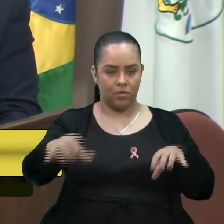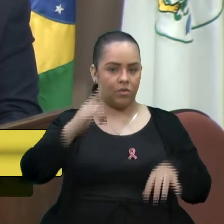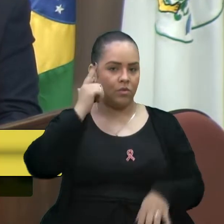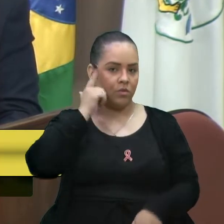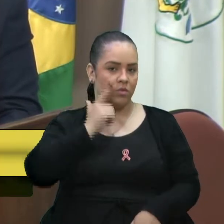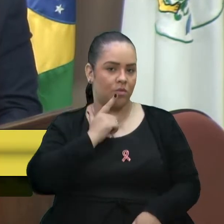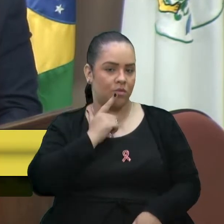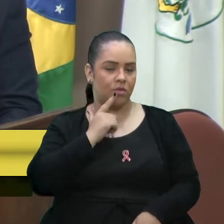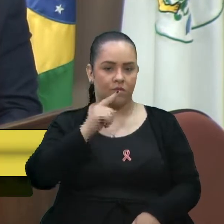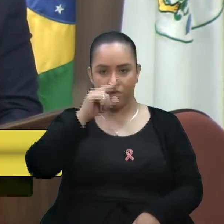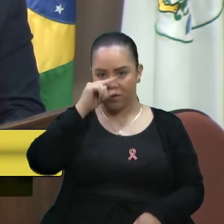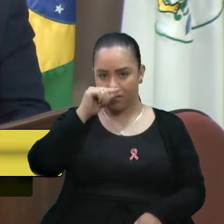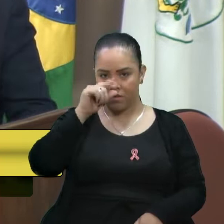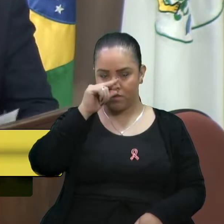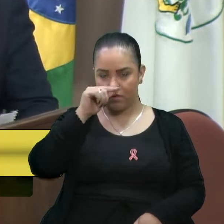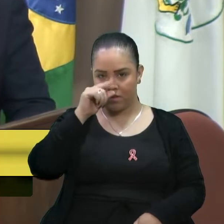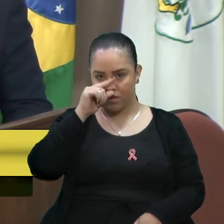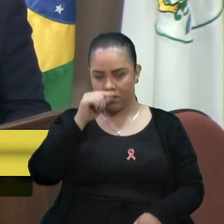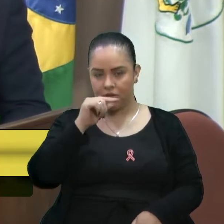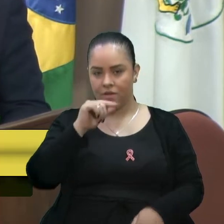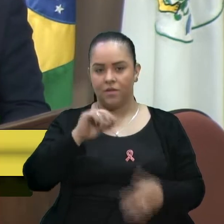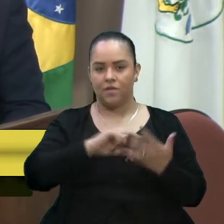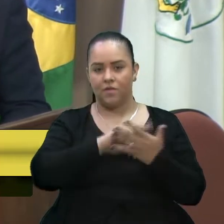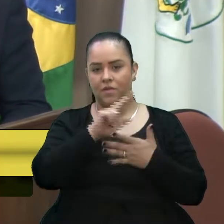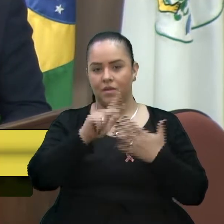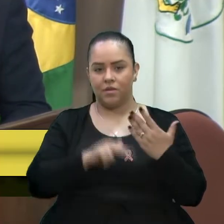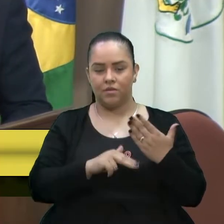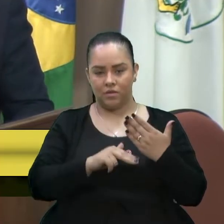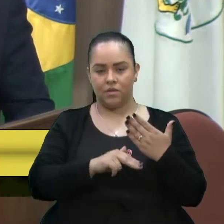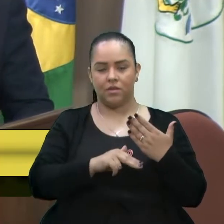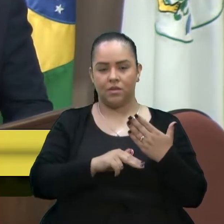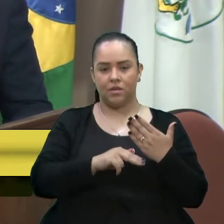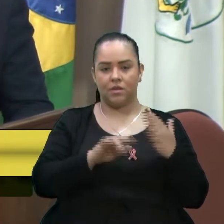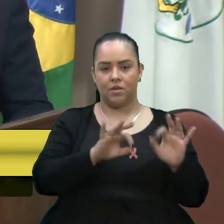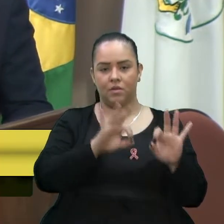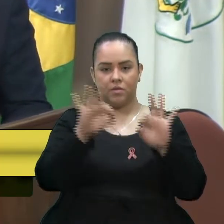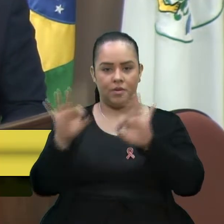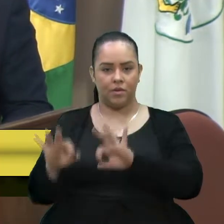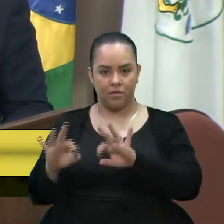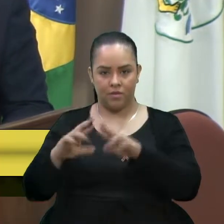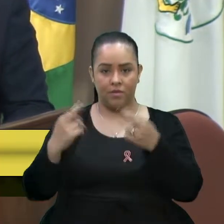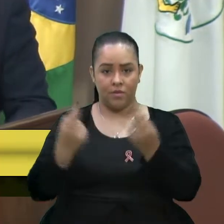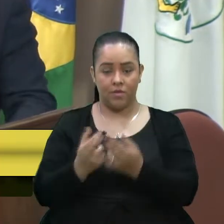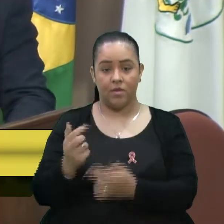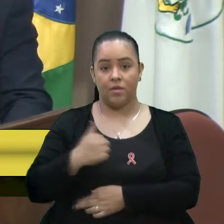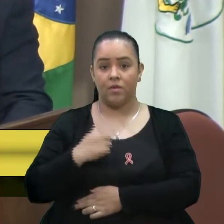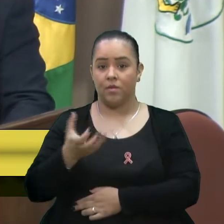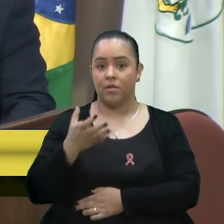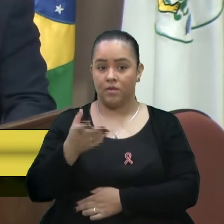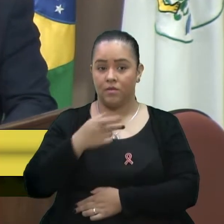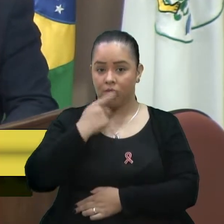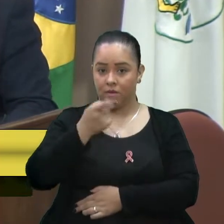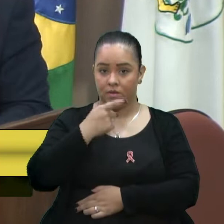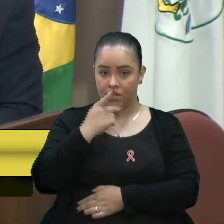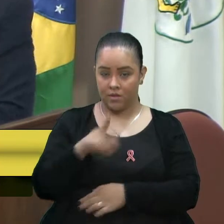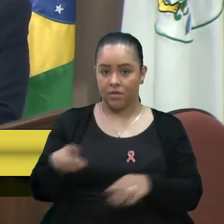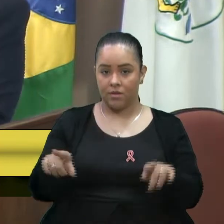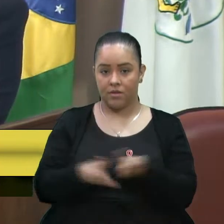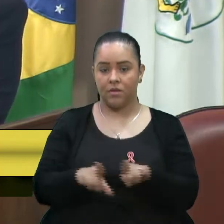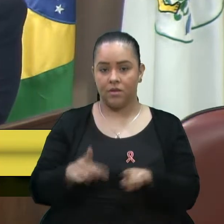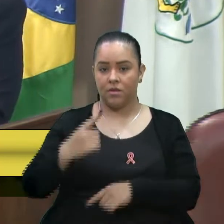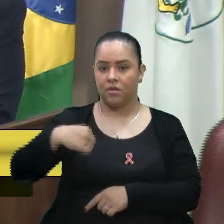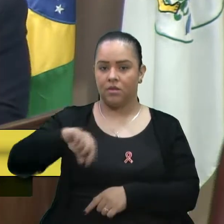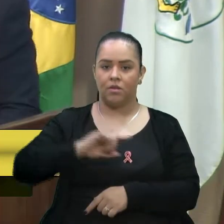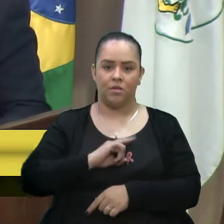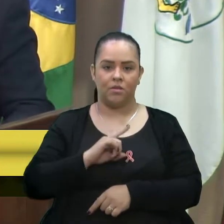vereador Fantinel, e os demais que acompanharam a nossa reunião. E gostaria de dizer que a gente tem